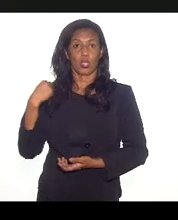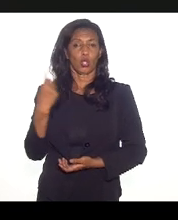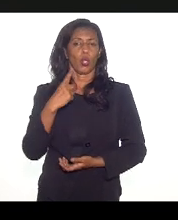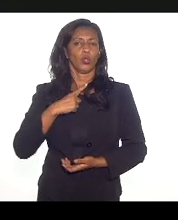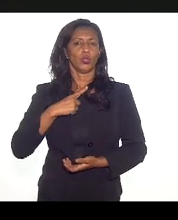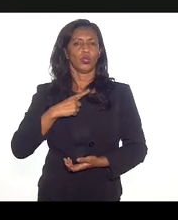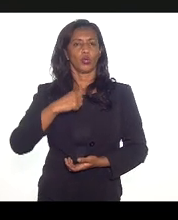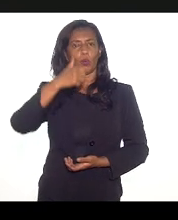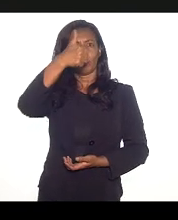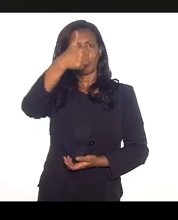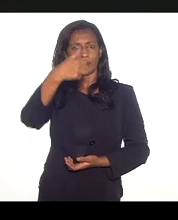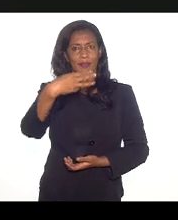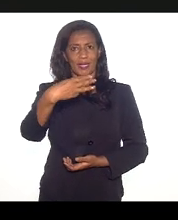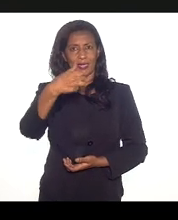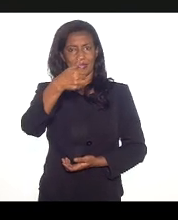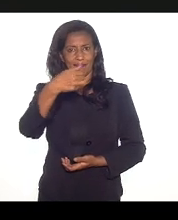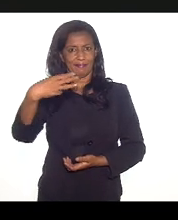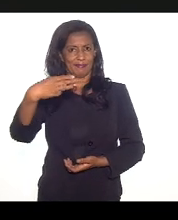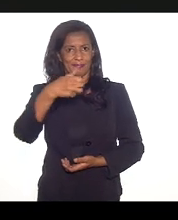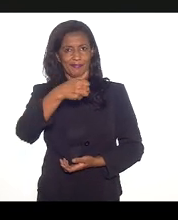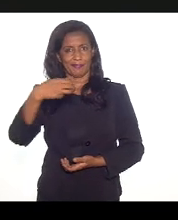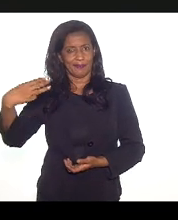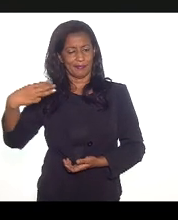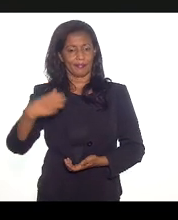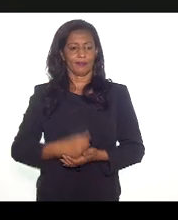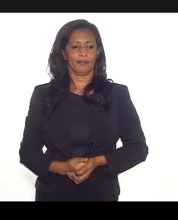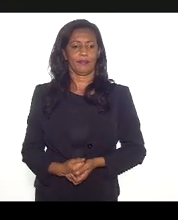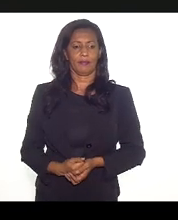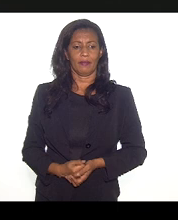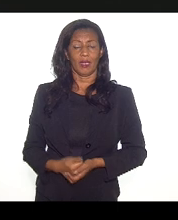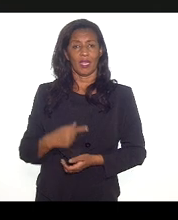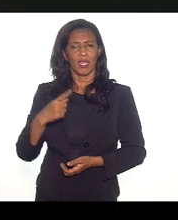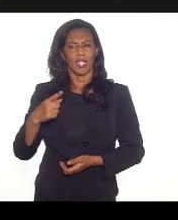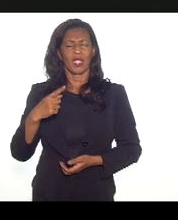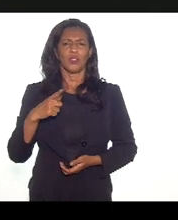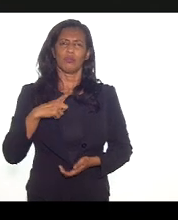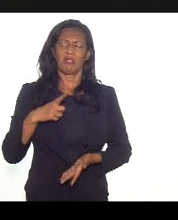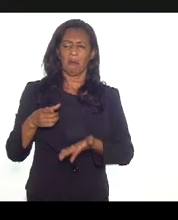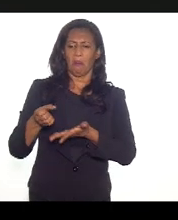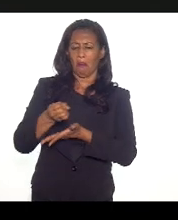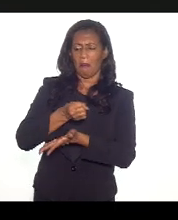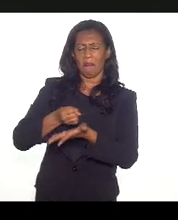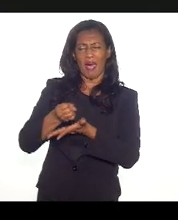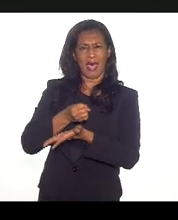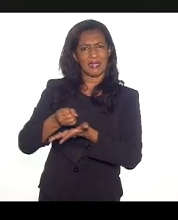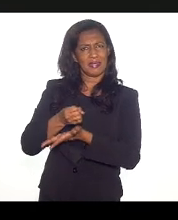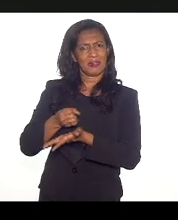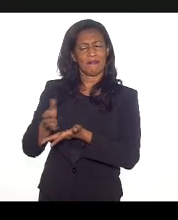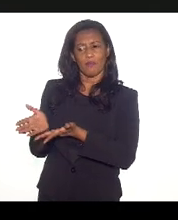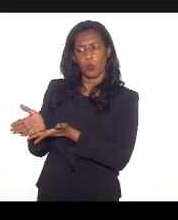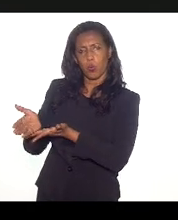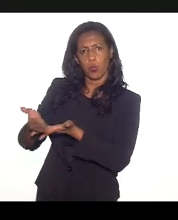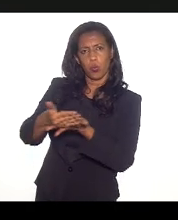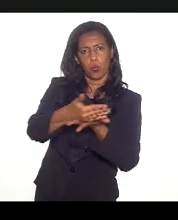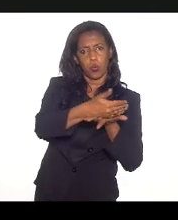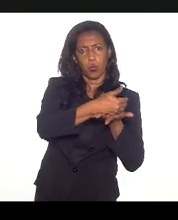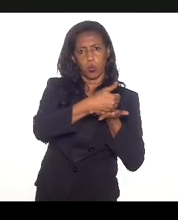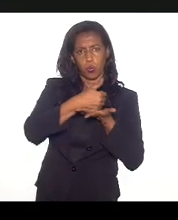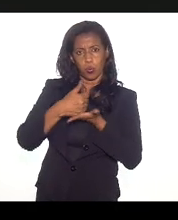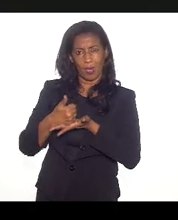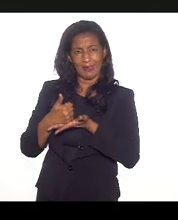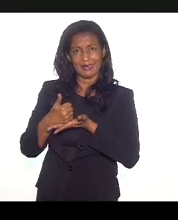o governo federal arrecada muito, aqui devolve pouco. Isso tem a ver também com a base para arrecadação, é que ela é muito